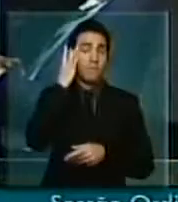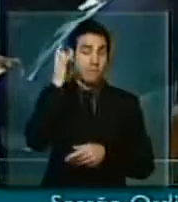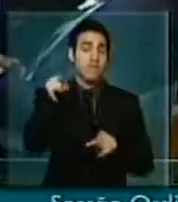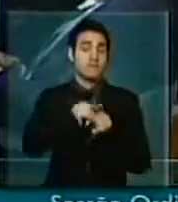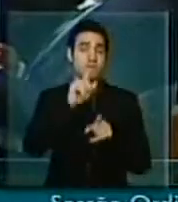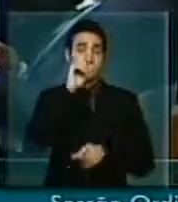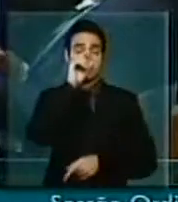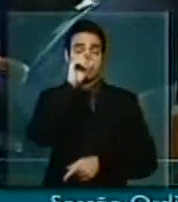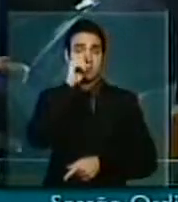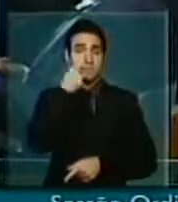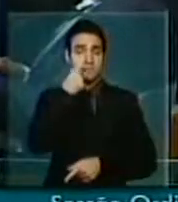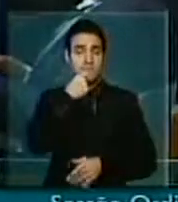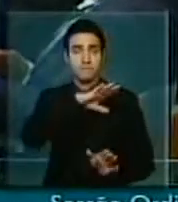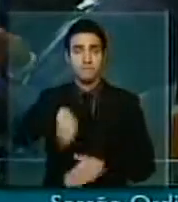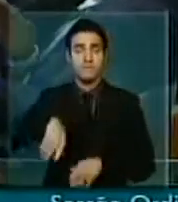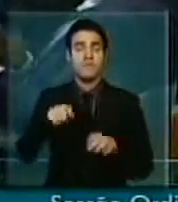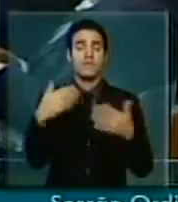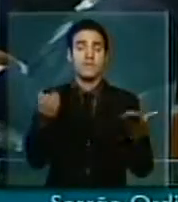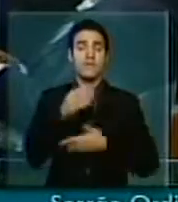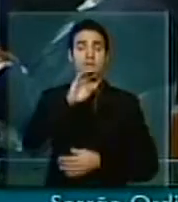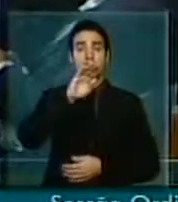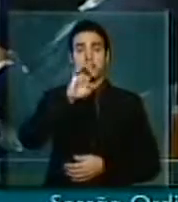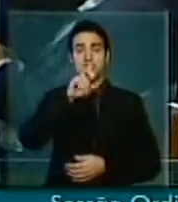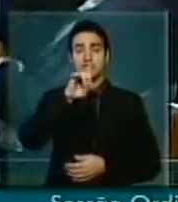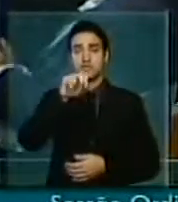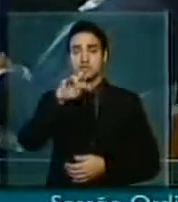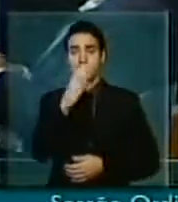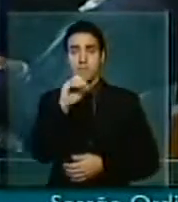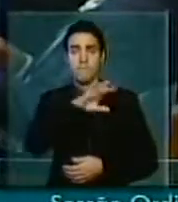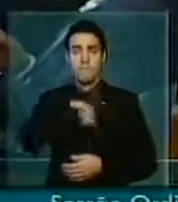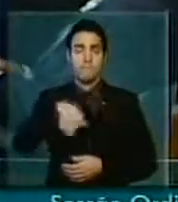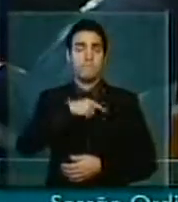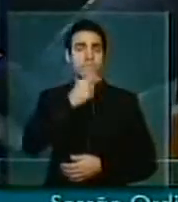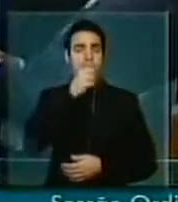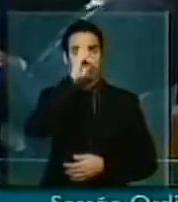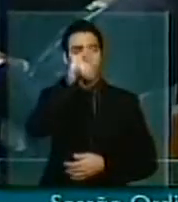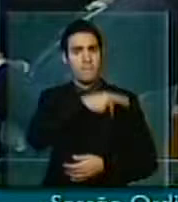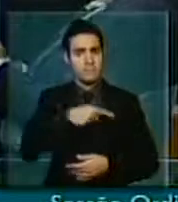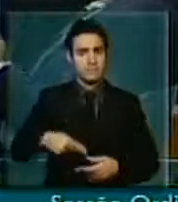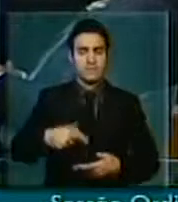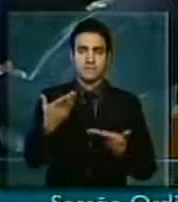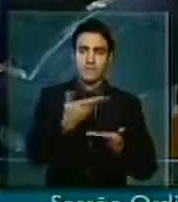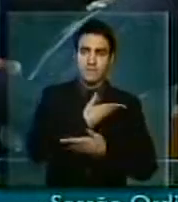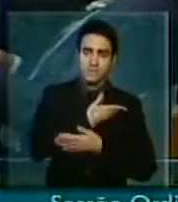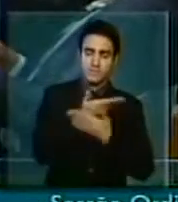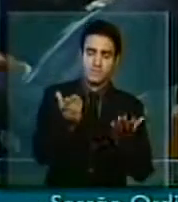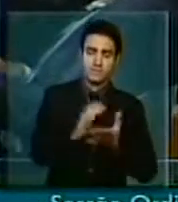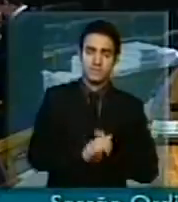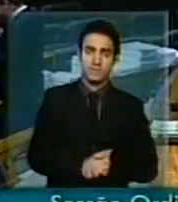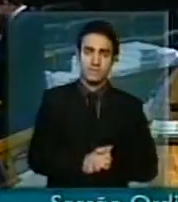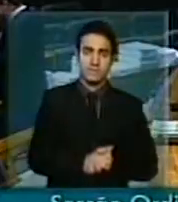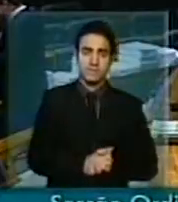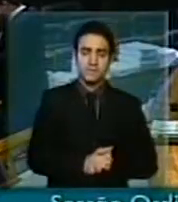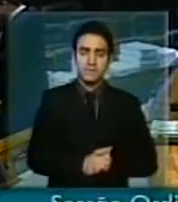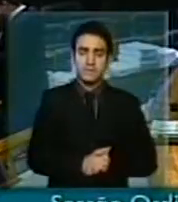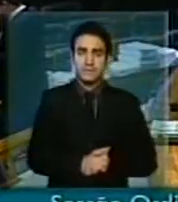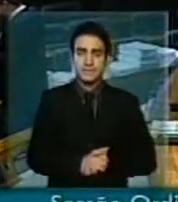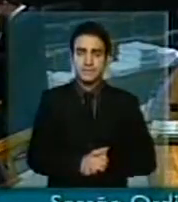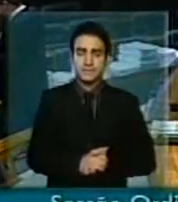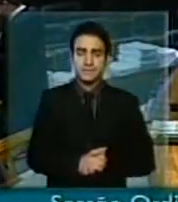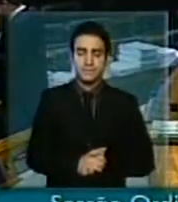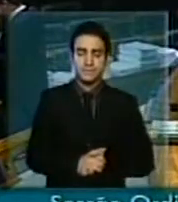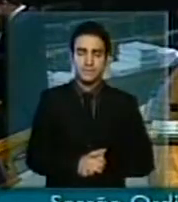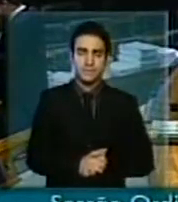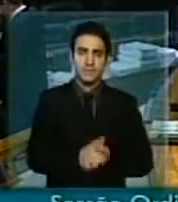Concedo a palavra ao novo deputado Edinho Bess. Sr. Presidente e meus colegas panaventários, primeiro, Sr. Presidente, gostaria